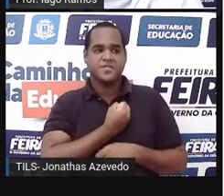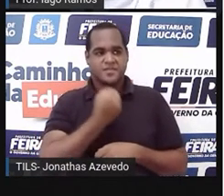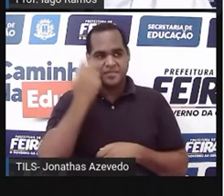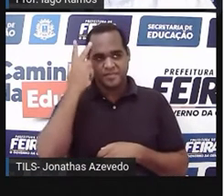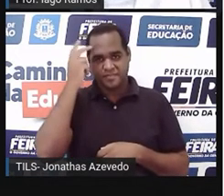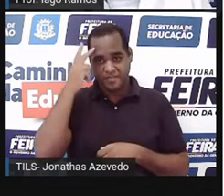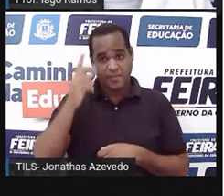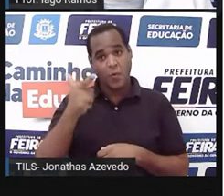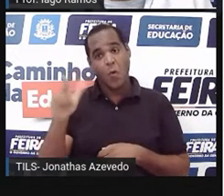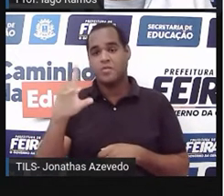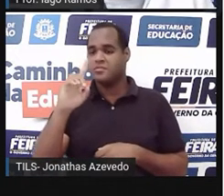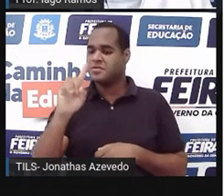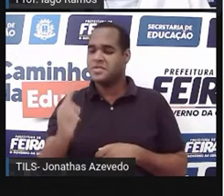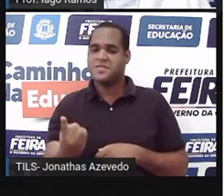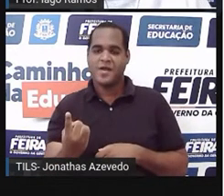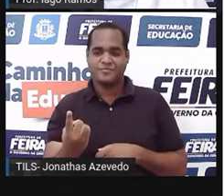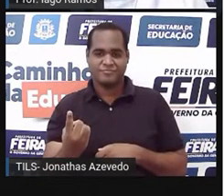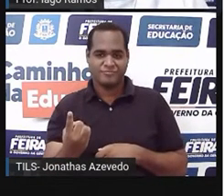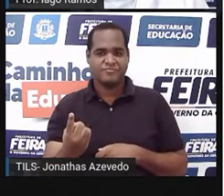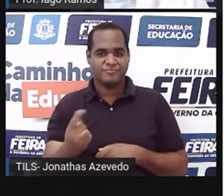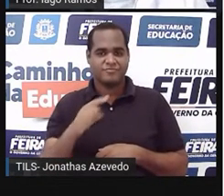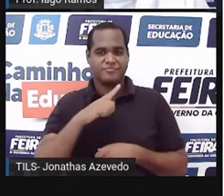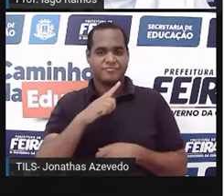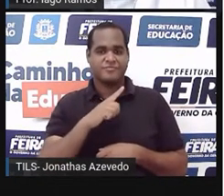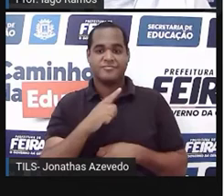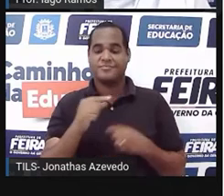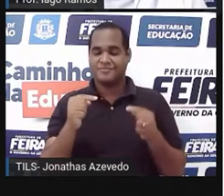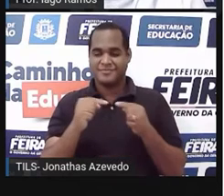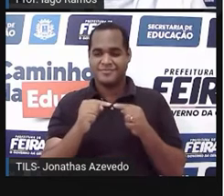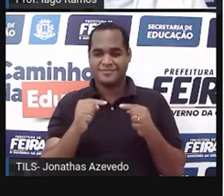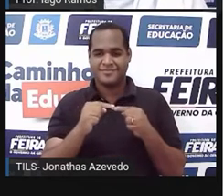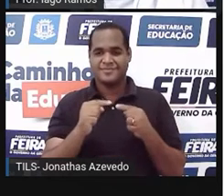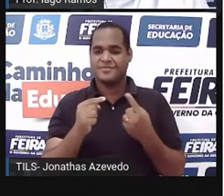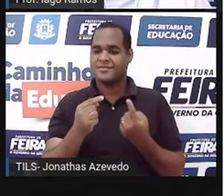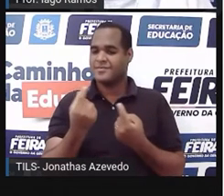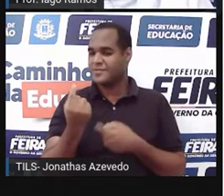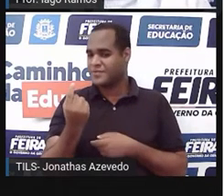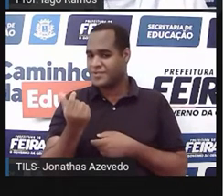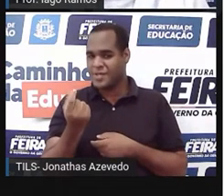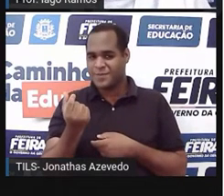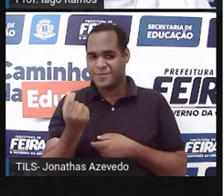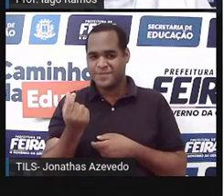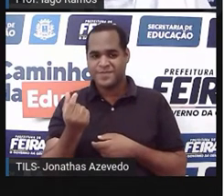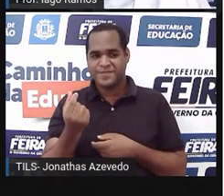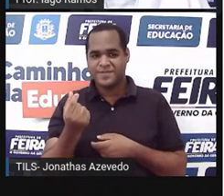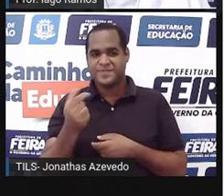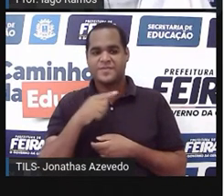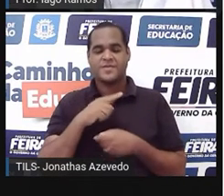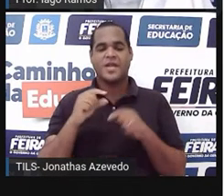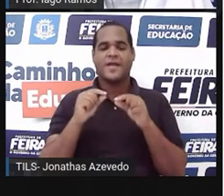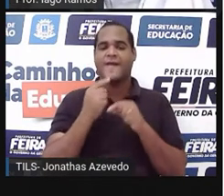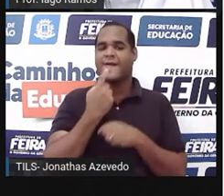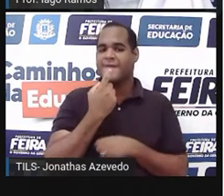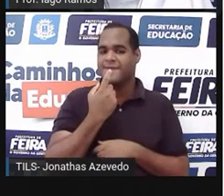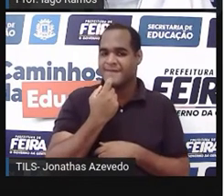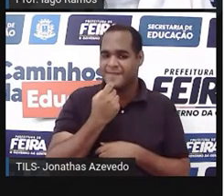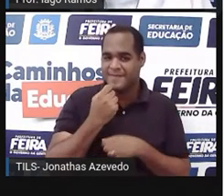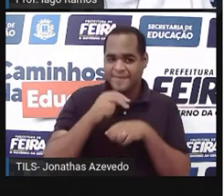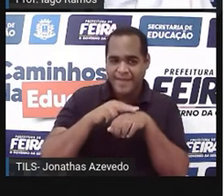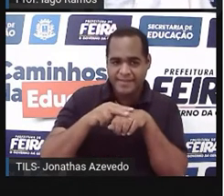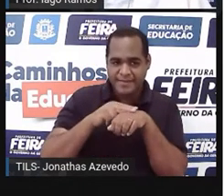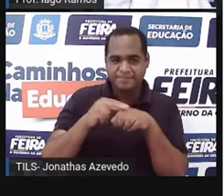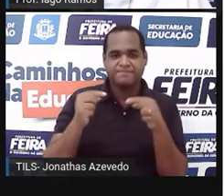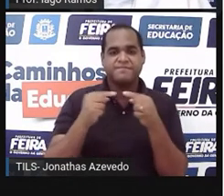decimais. É, são números racionais. O sistema monetário que eu destaquei em verde é o que tem a ver com